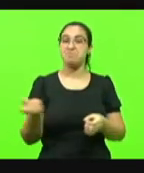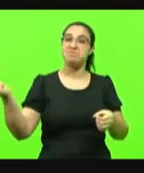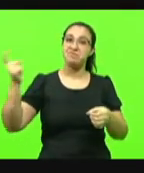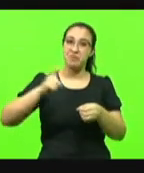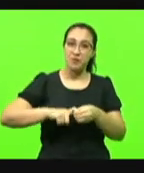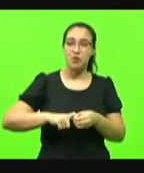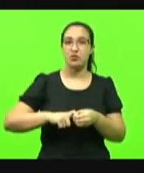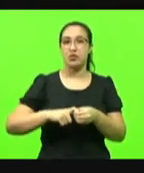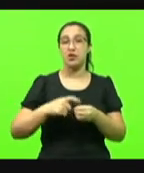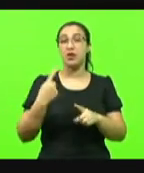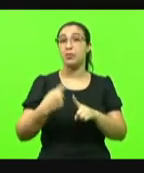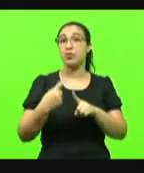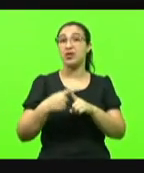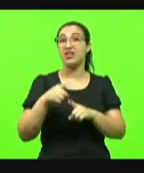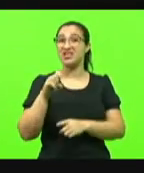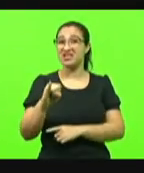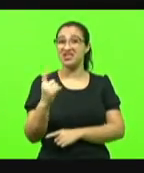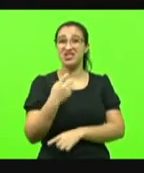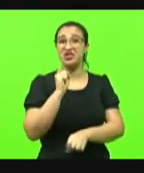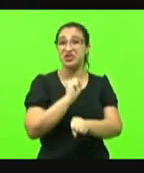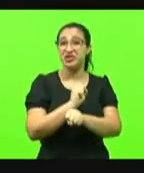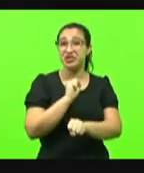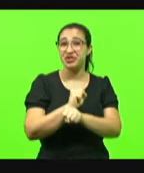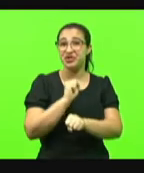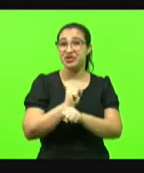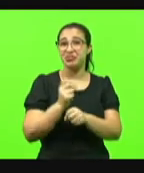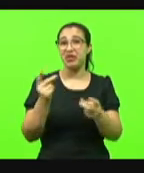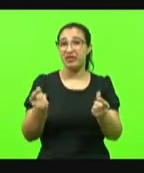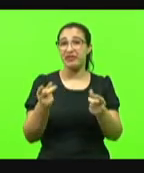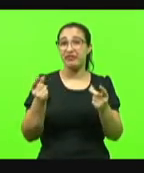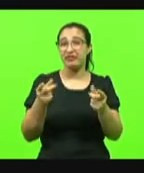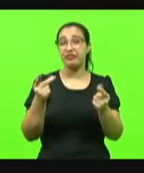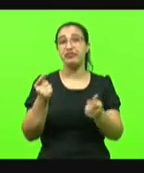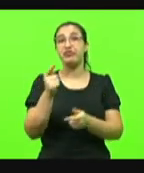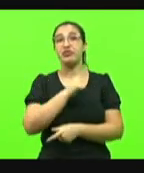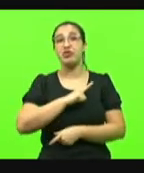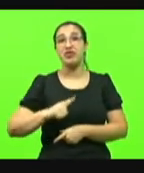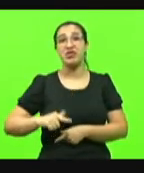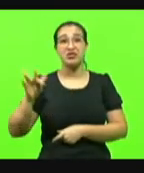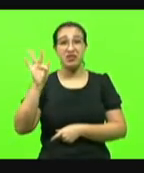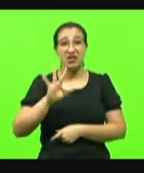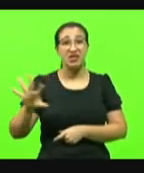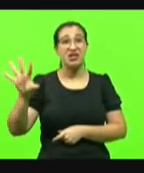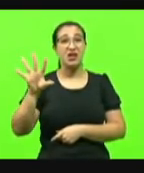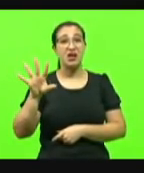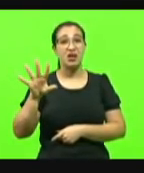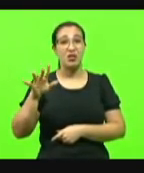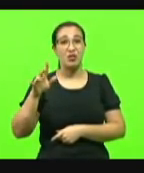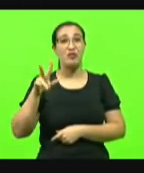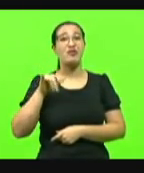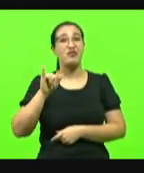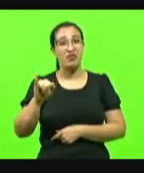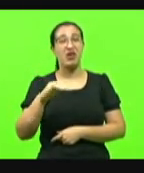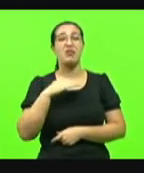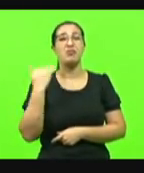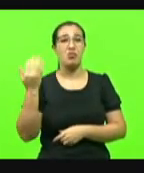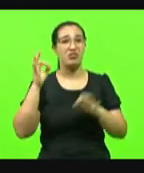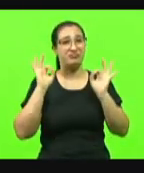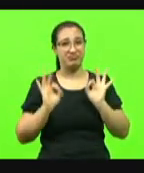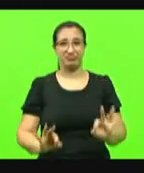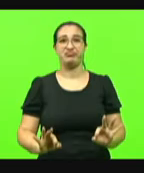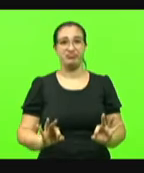porque se a gente for esperar pelo governo federal, a gente vai ver muita morte ainda acontecer. Deputado Gerri quer fazer uma parte.